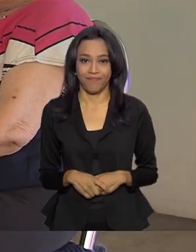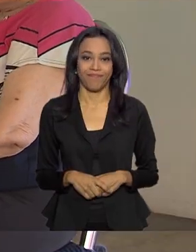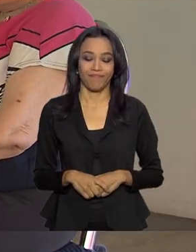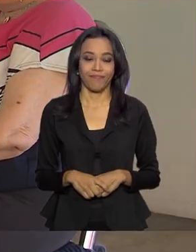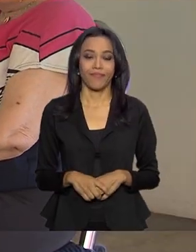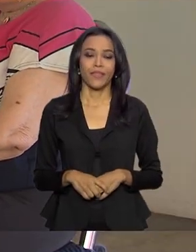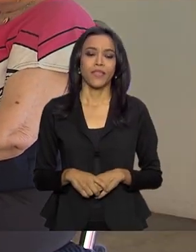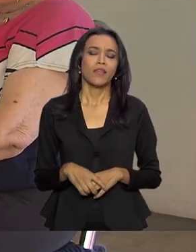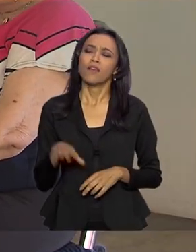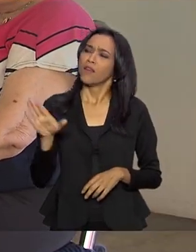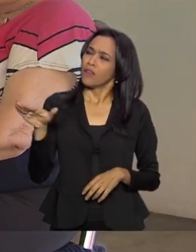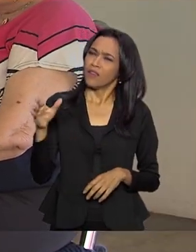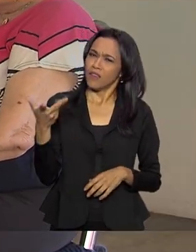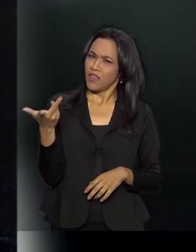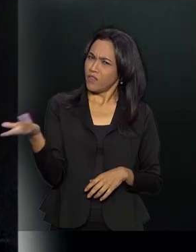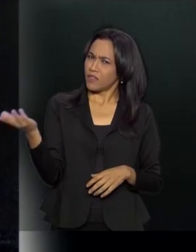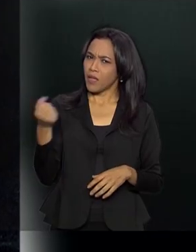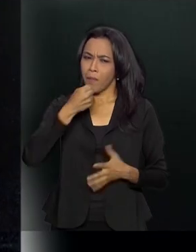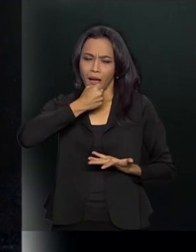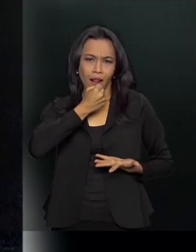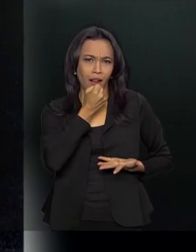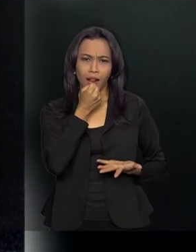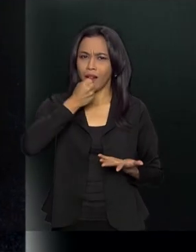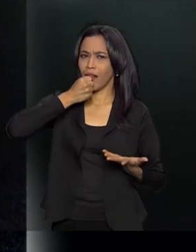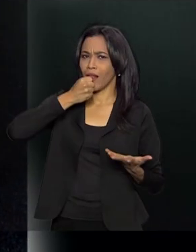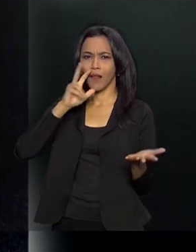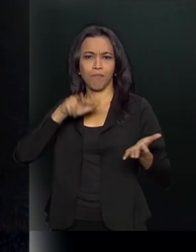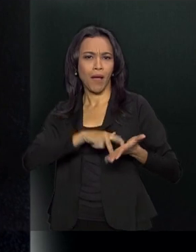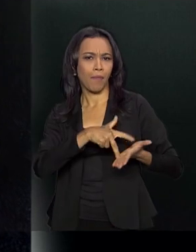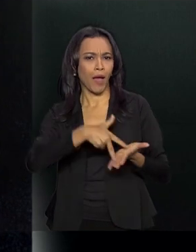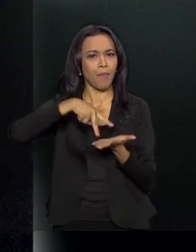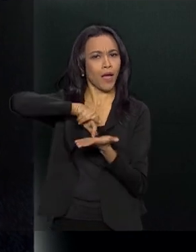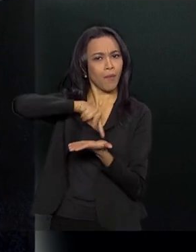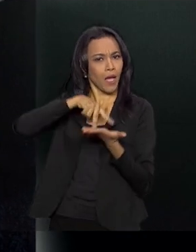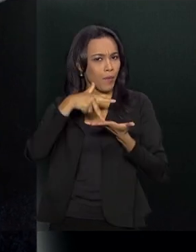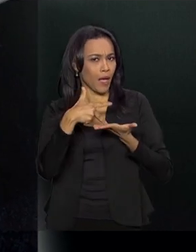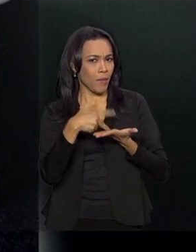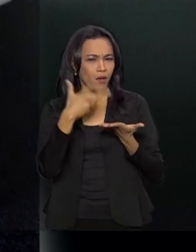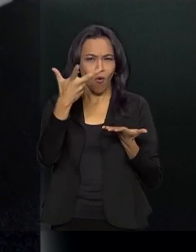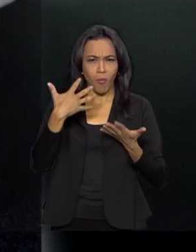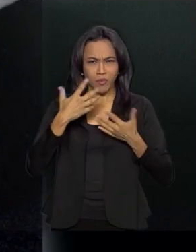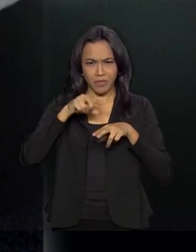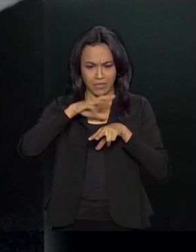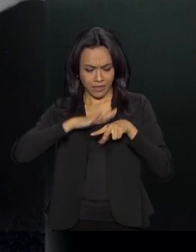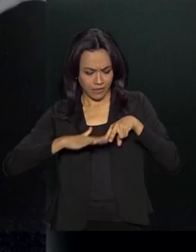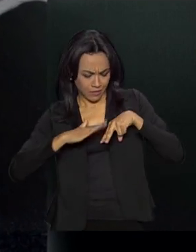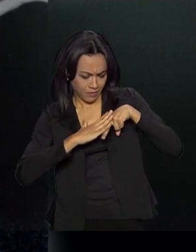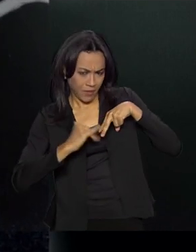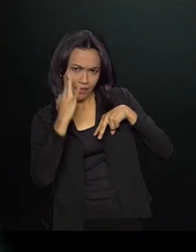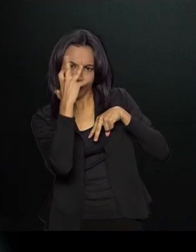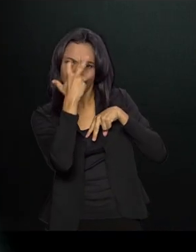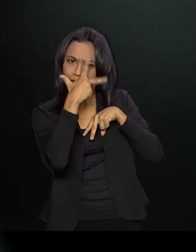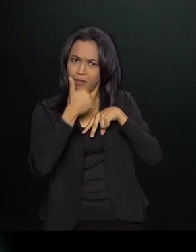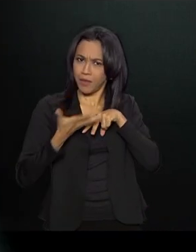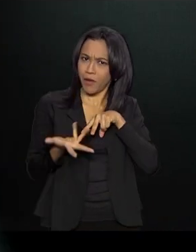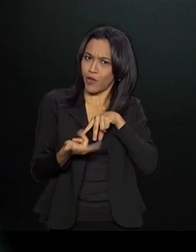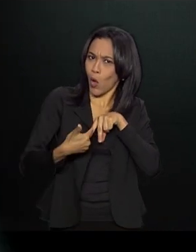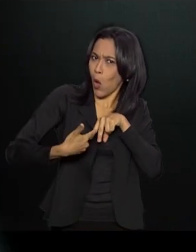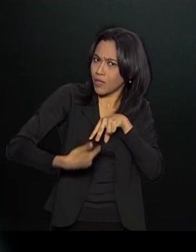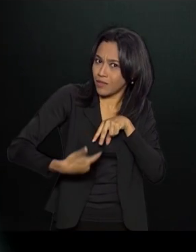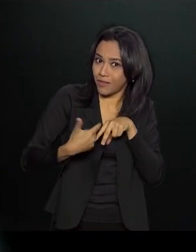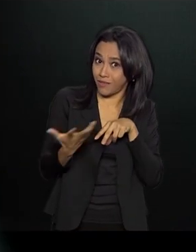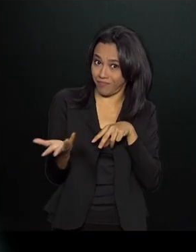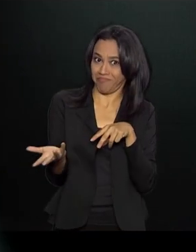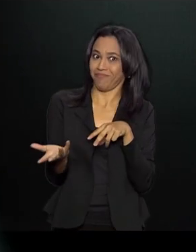E com tantos musicais, eu até fiquei imaginando para a época, os musicais com aquelas pernas lindas, maravilhosas. Tinha sempre